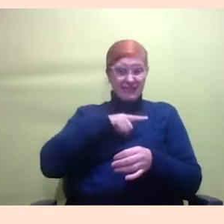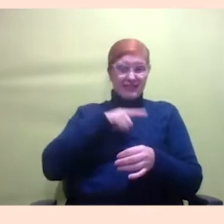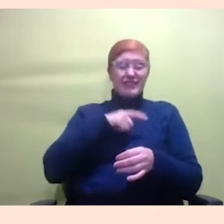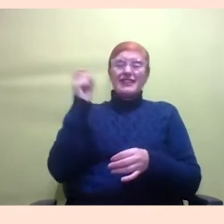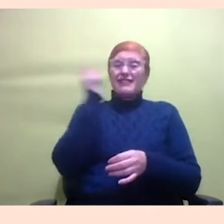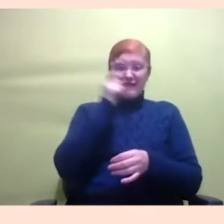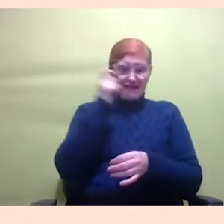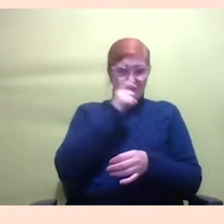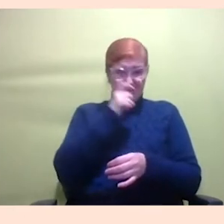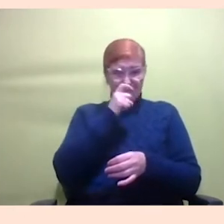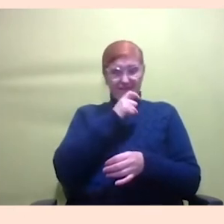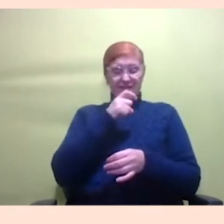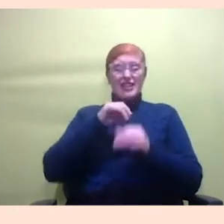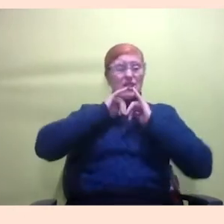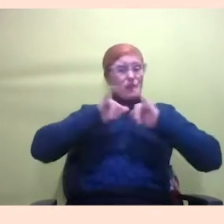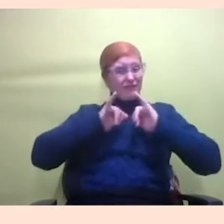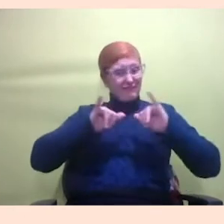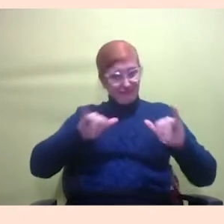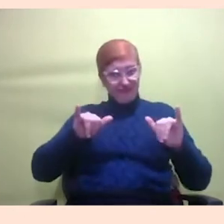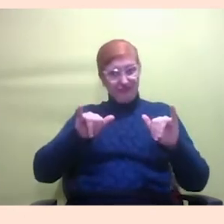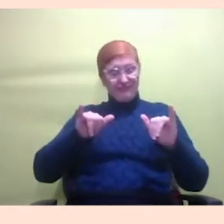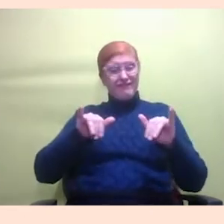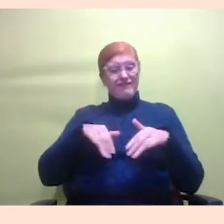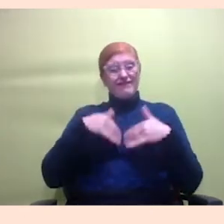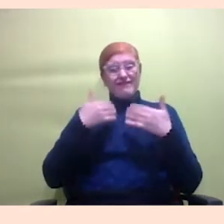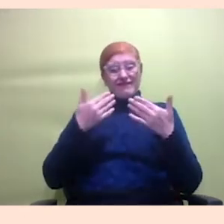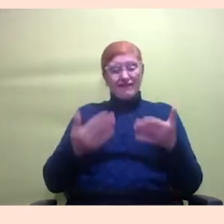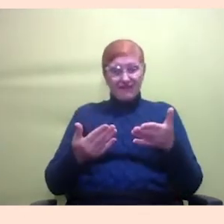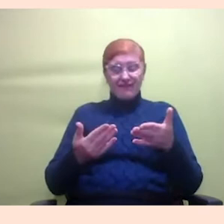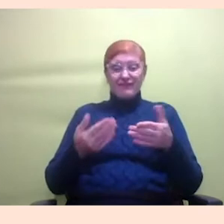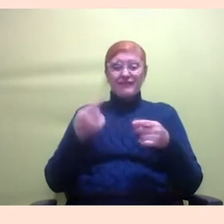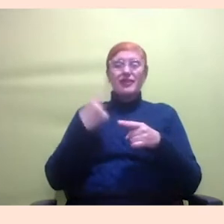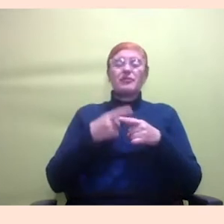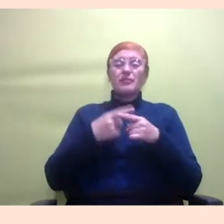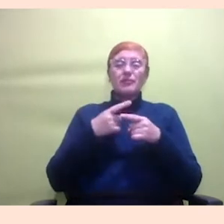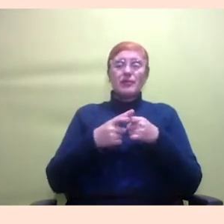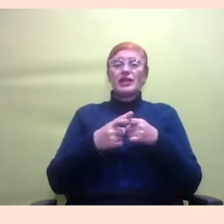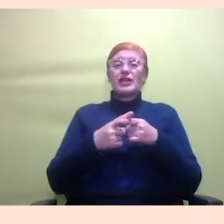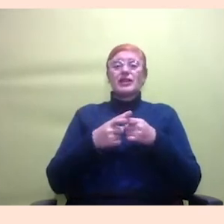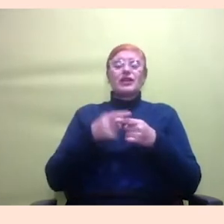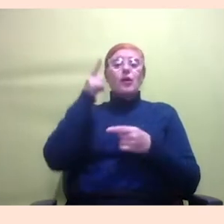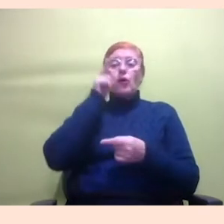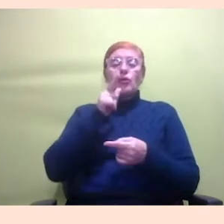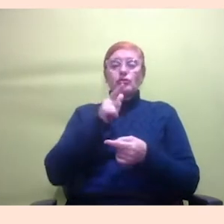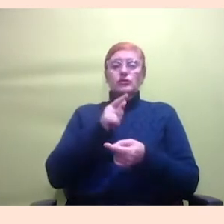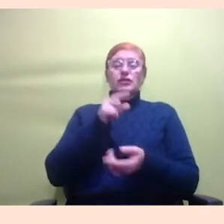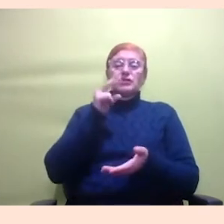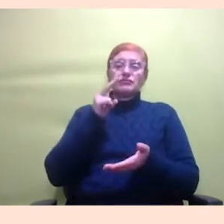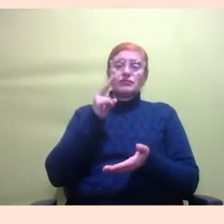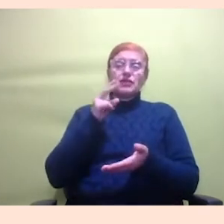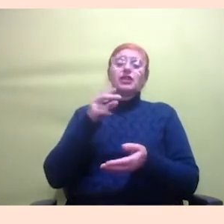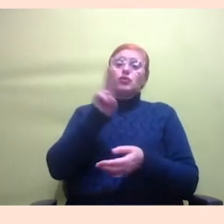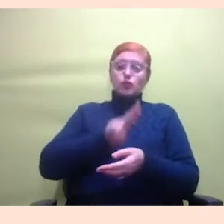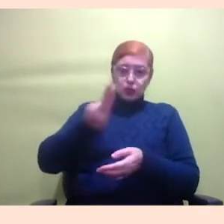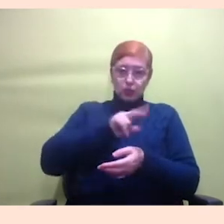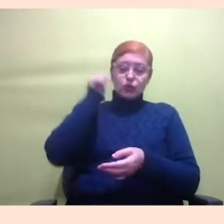Que, na verdade, a proliferação dos fake news se dá exatamente porque a gente consegue continuar utilizando o WhatsApp, mesmo sem crédito, mas a gente não consegue